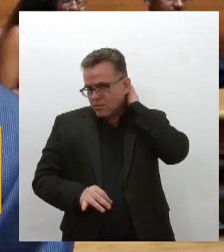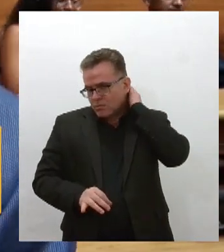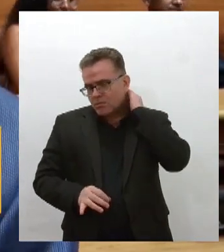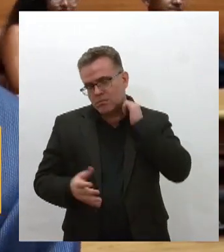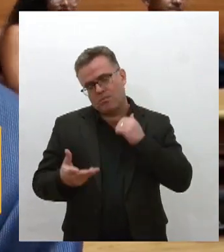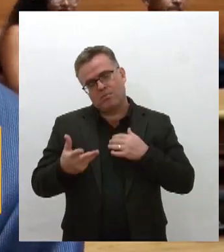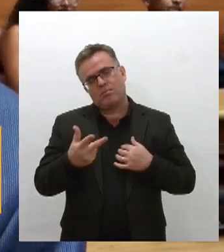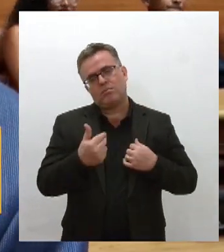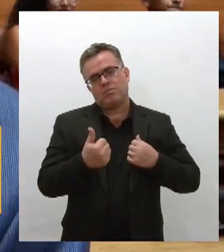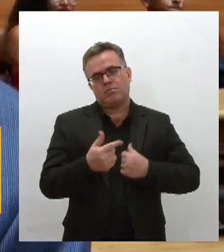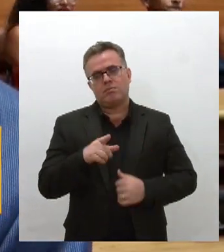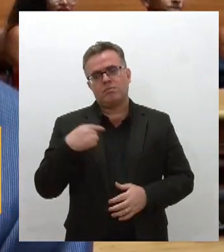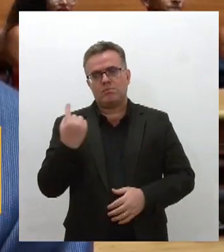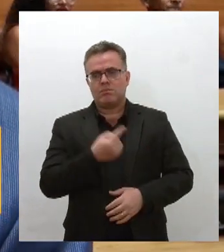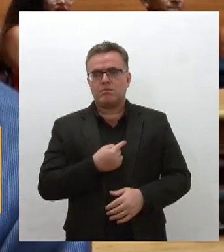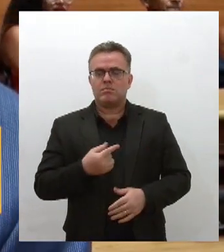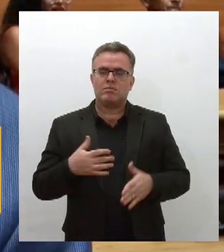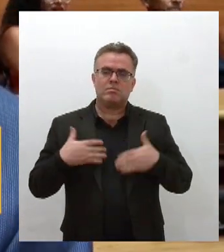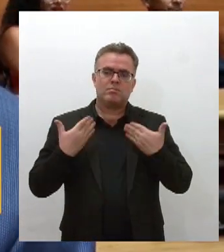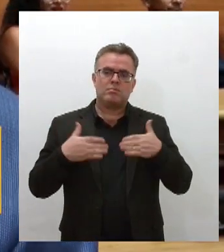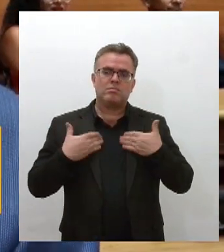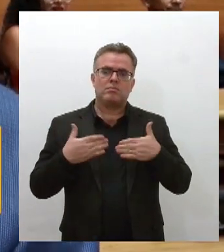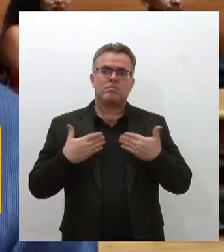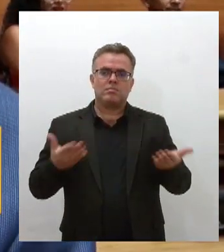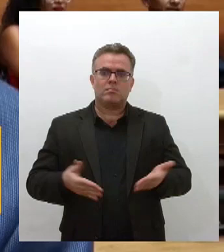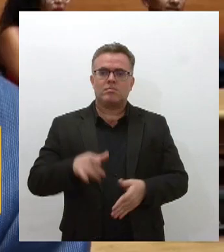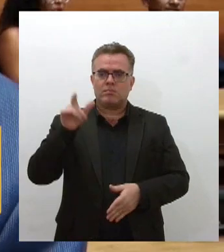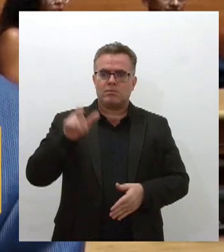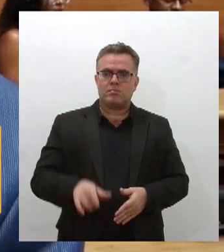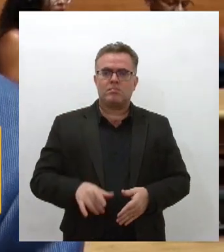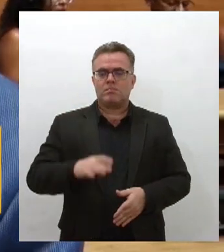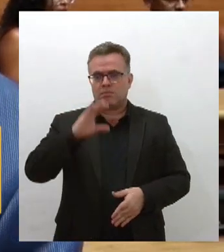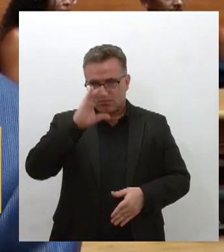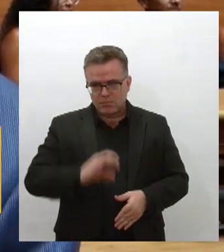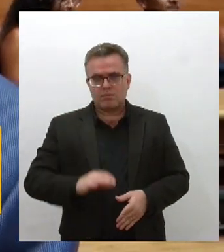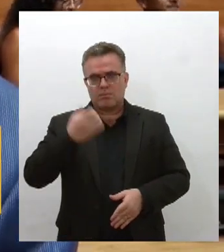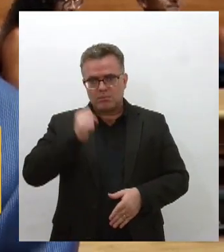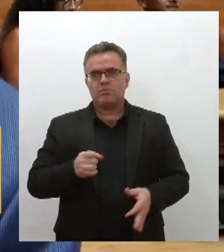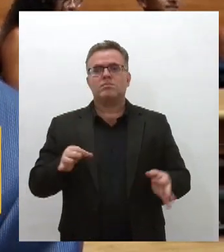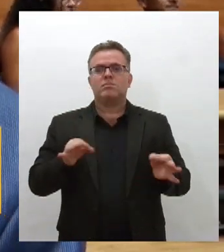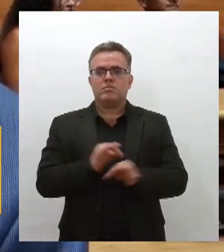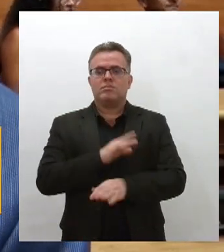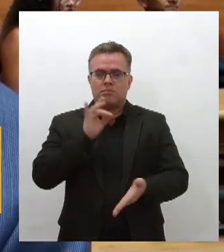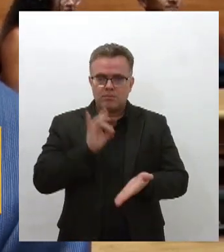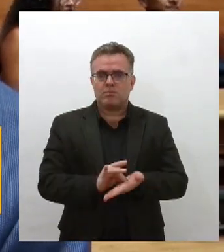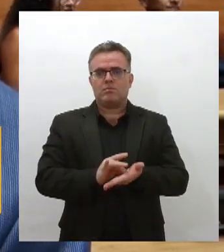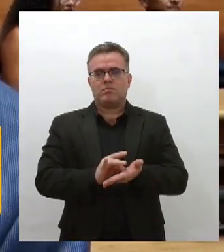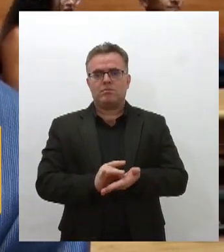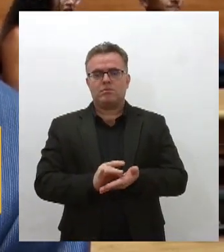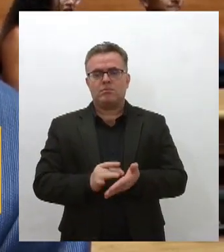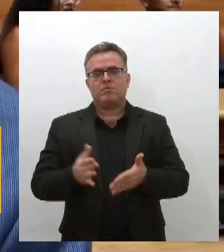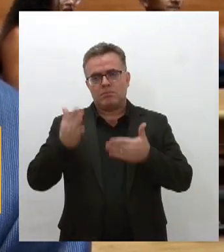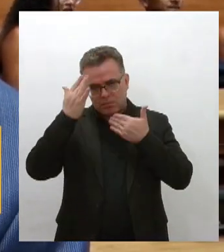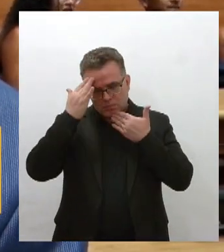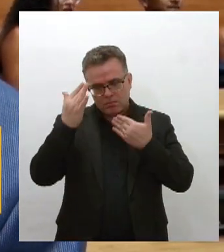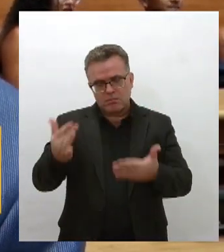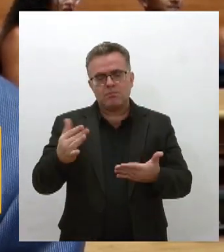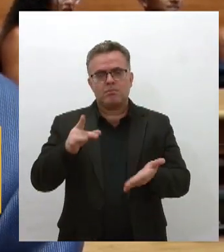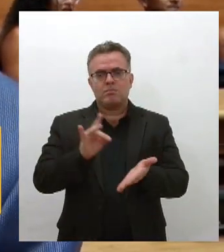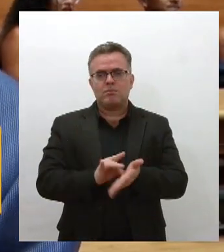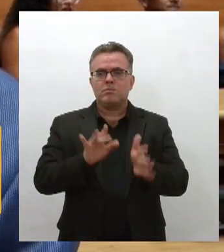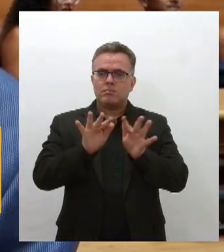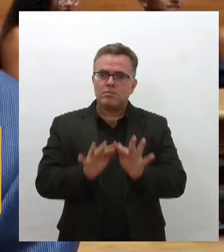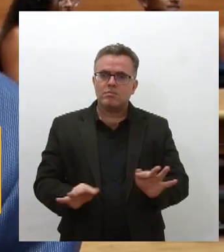é uma honra dizer a ele que ele agora sergipano de fato de direito e agradecer pela humildade pela simplicidade tudo que ele